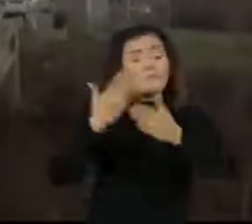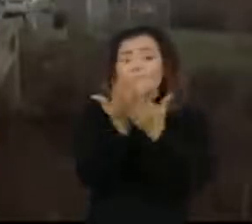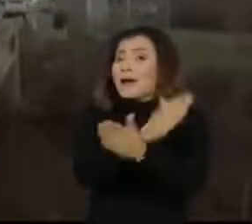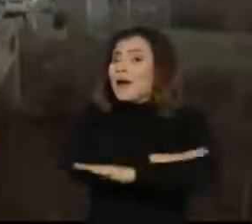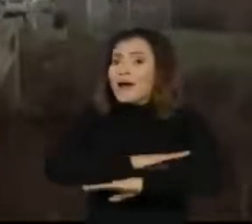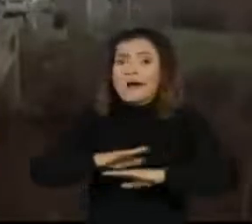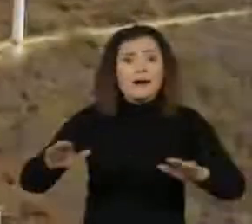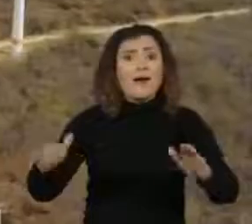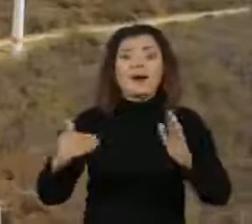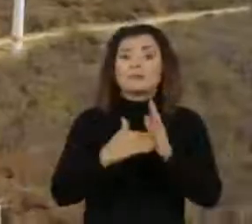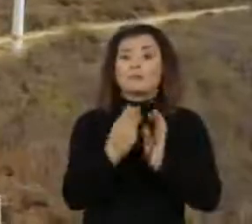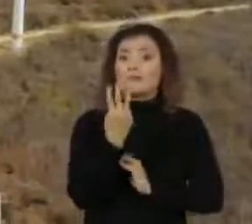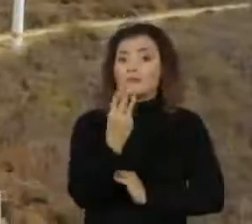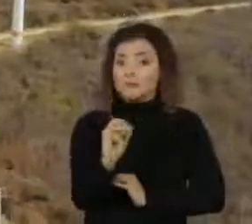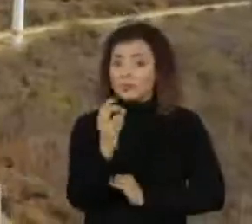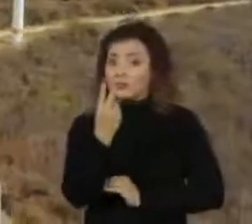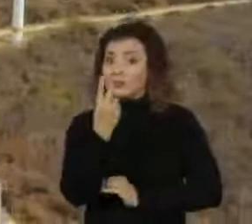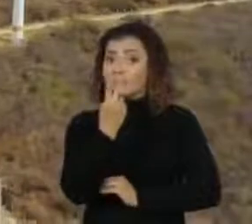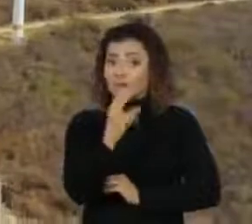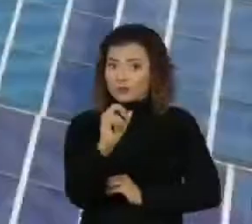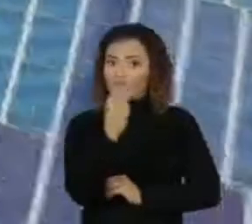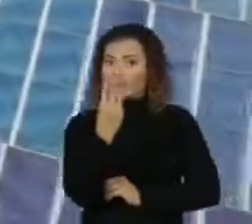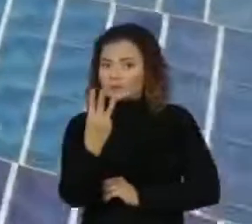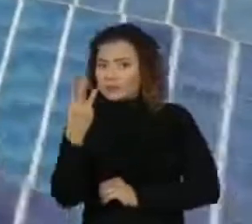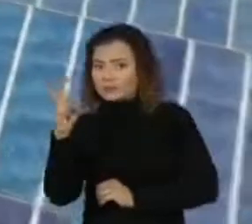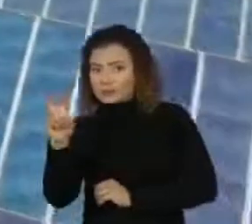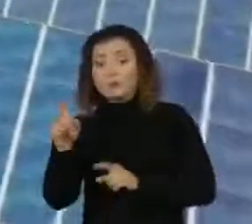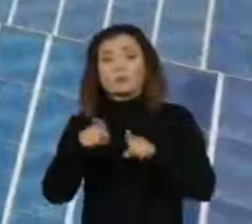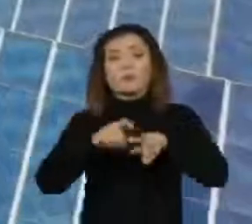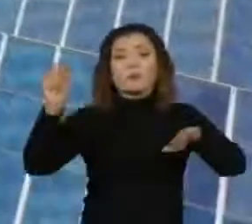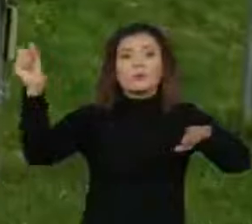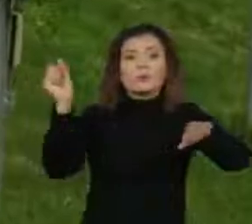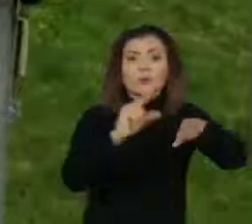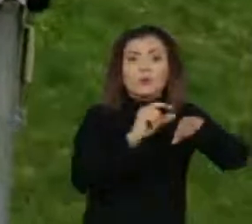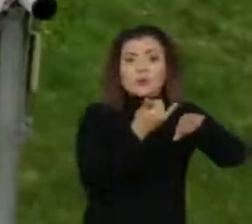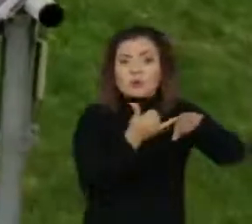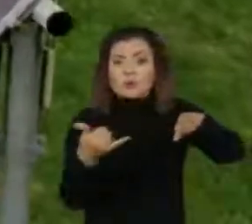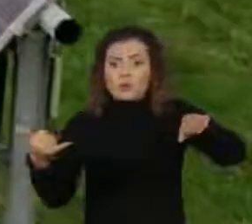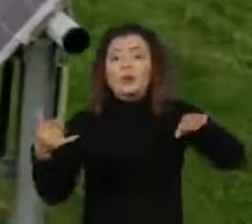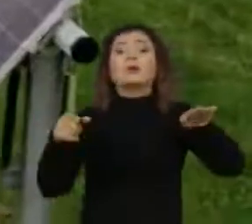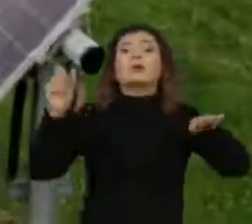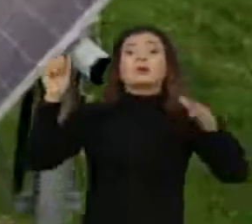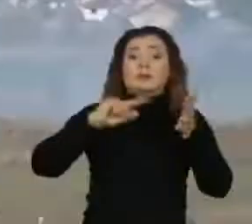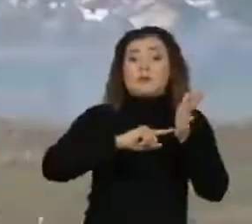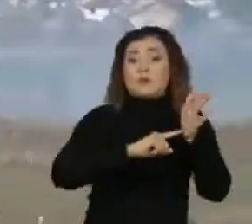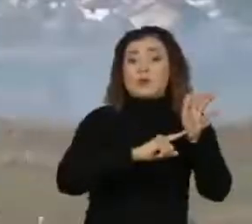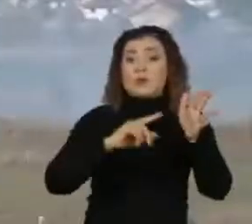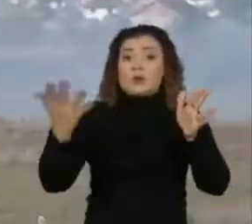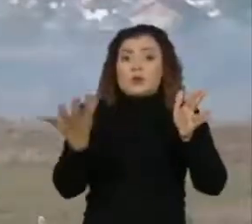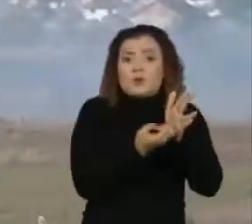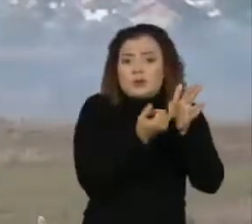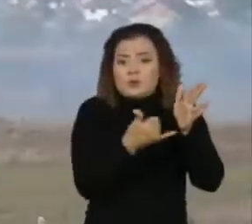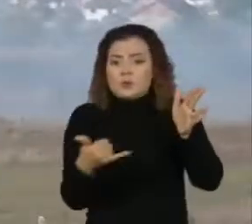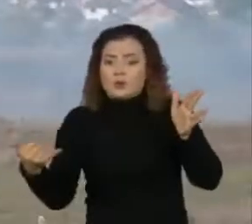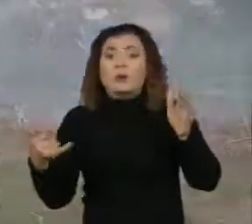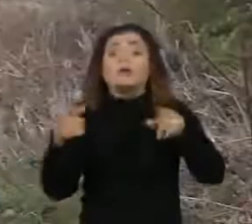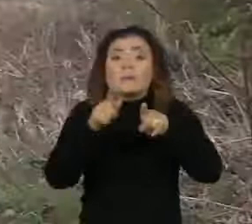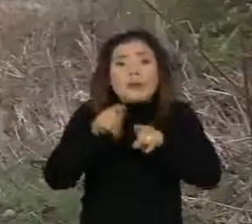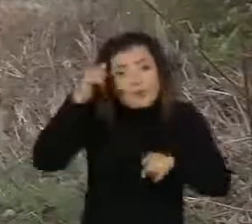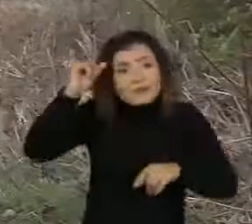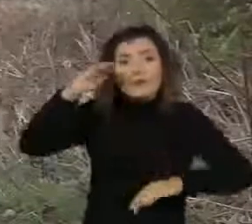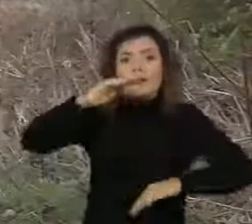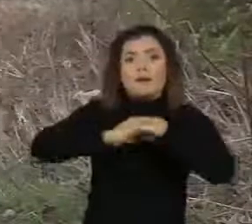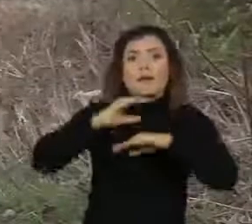2035 e instalar turbinas eólicas e painéis solares. Se a meta fosse atingida, poderia reduzir o aquecimento